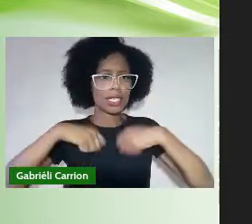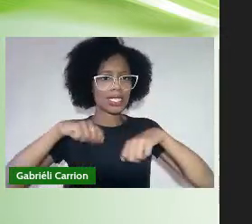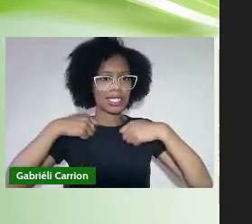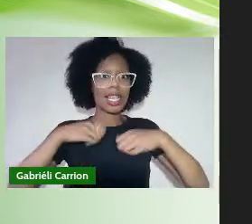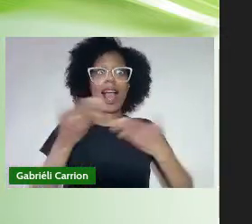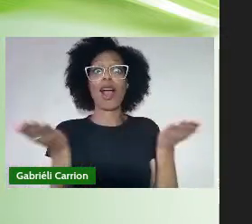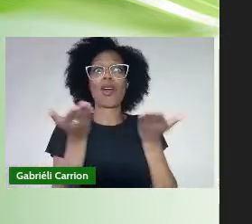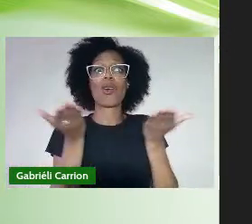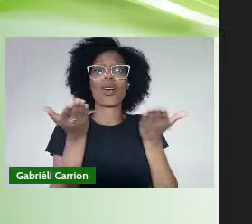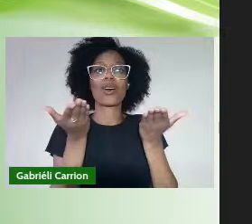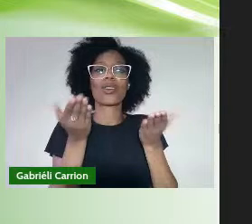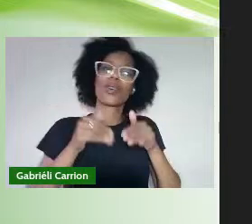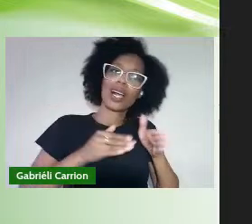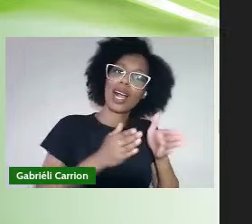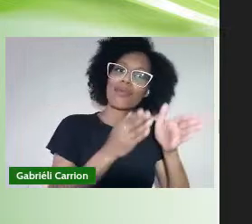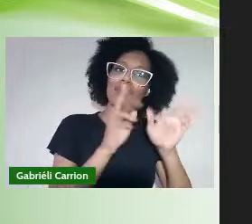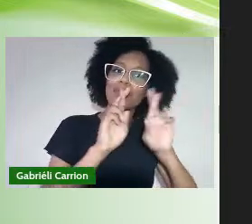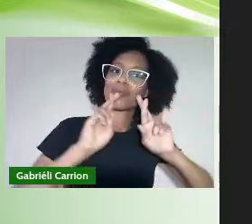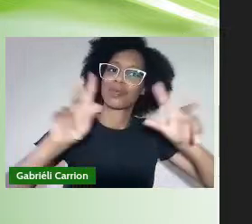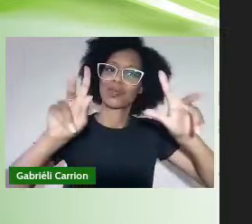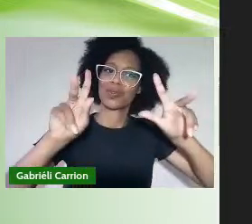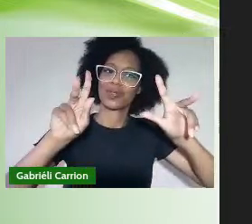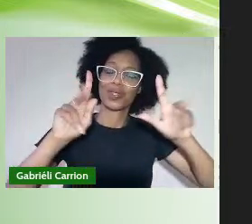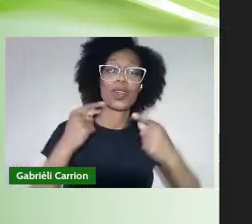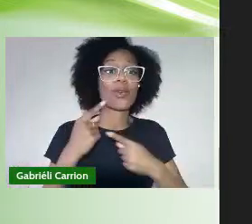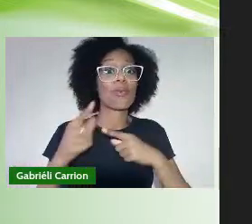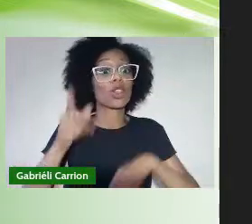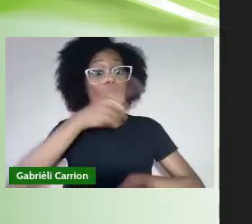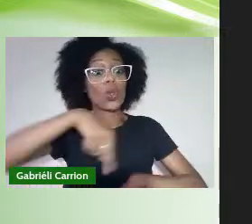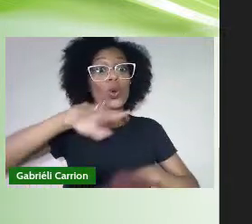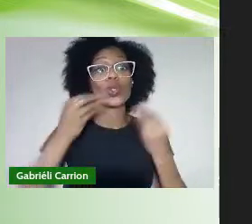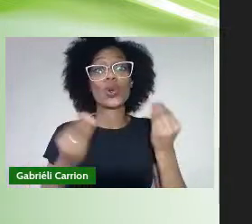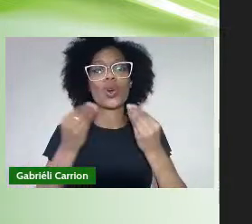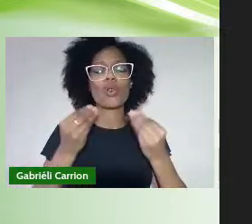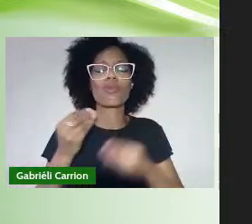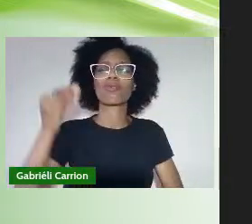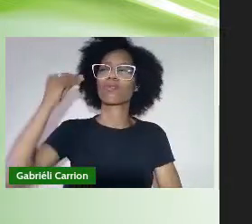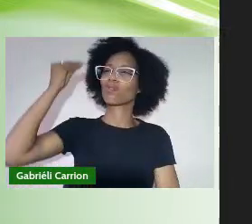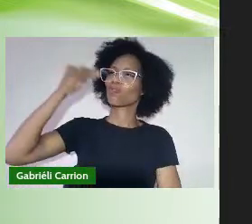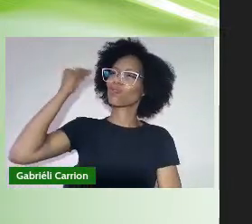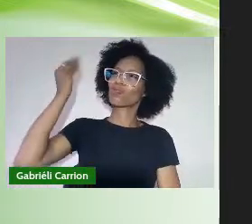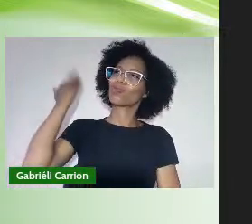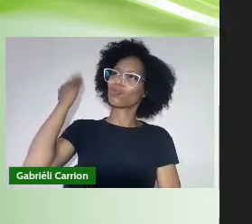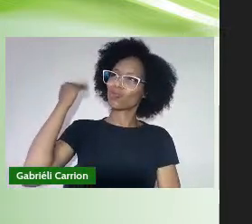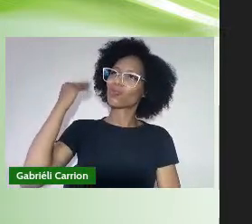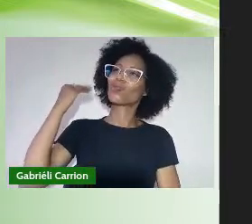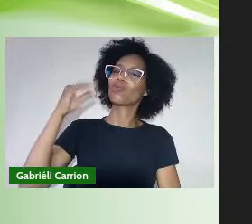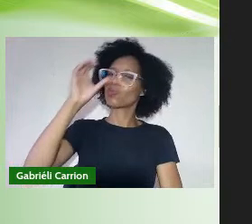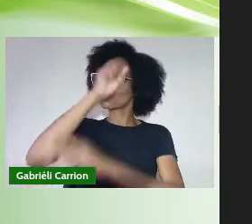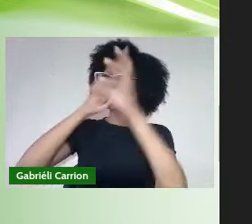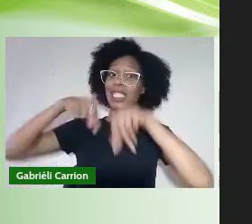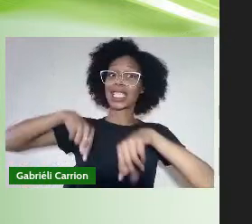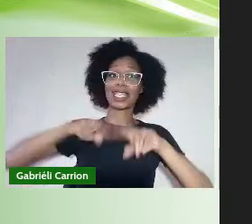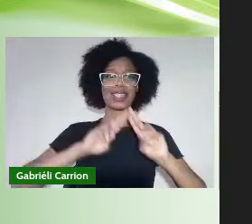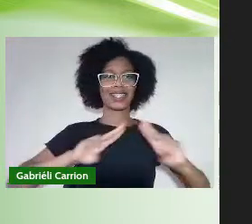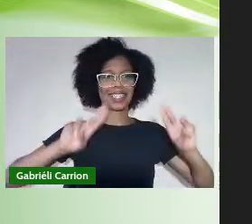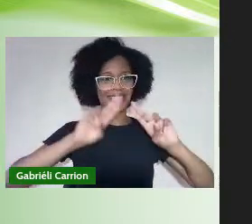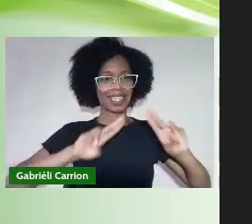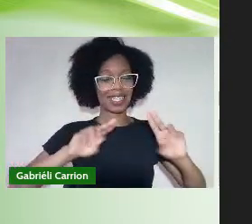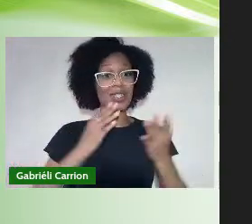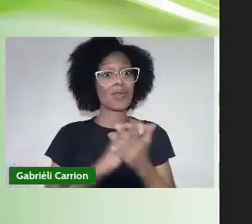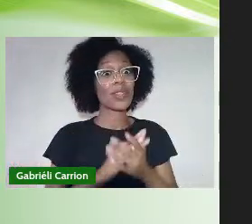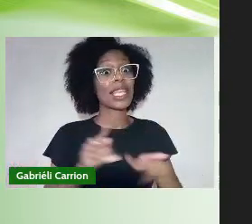caminho Diferente Mas todos Com as bagagens E aprendizados Que acumularam Aqui E este sonho